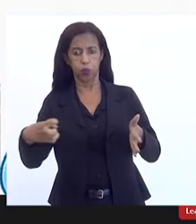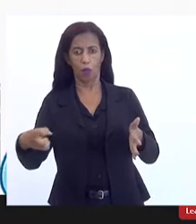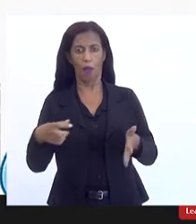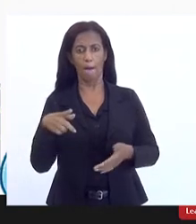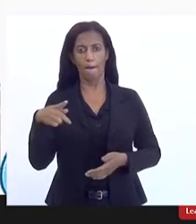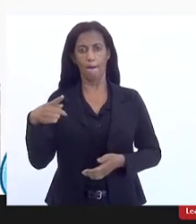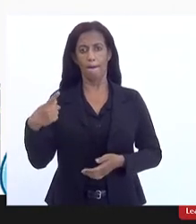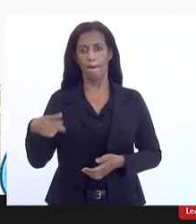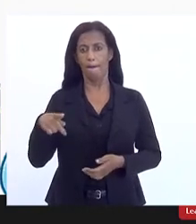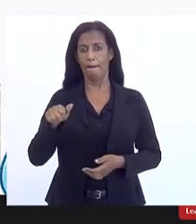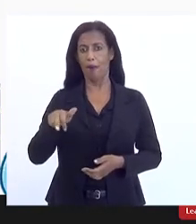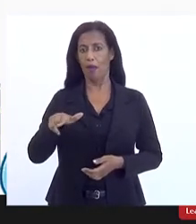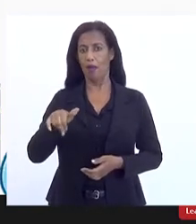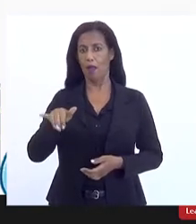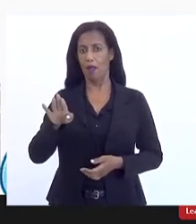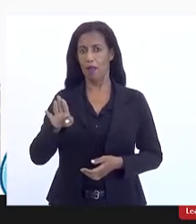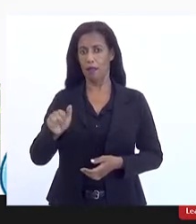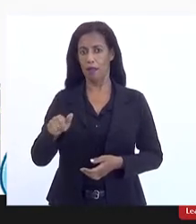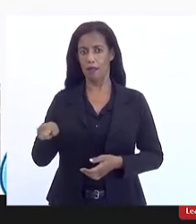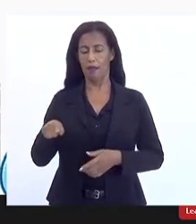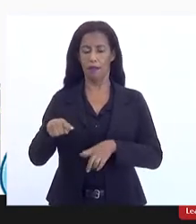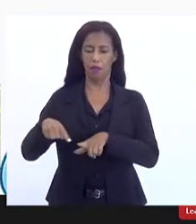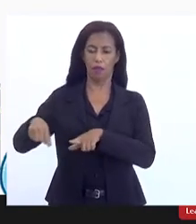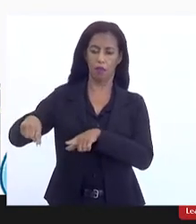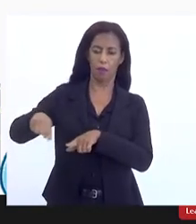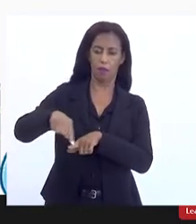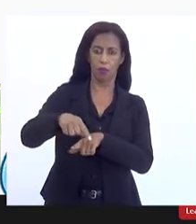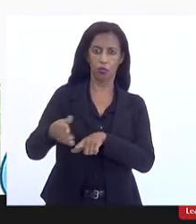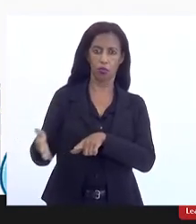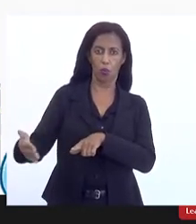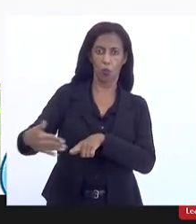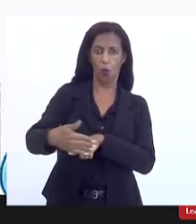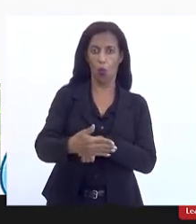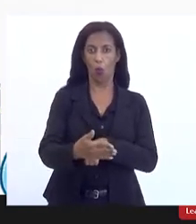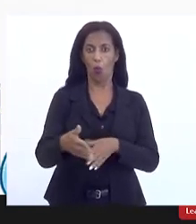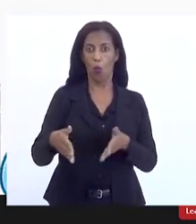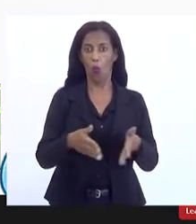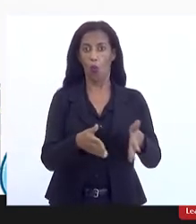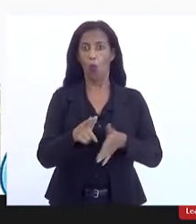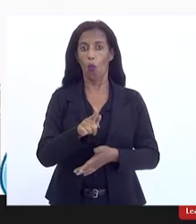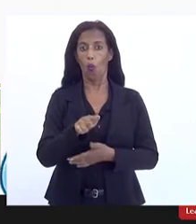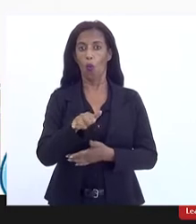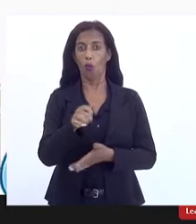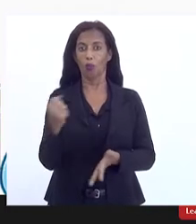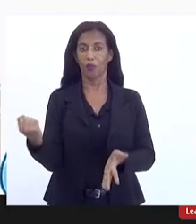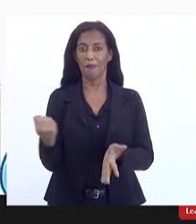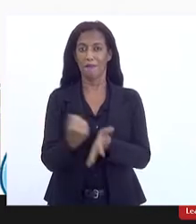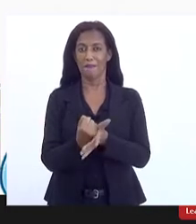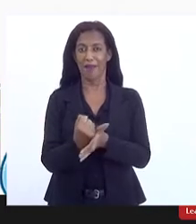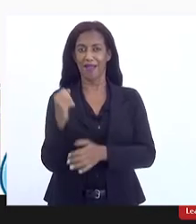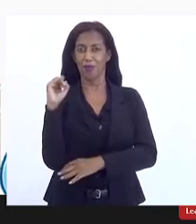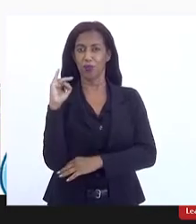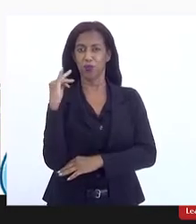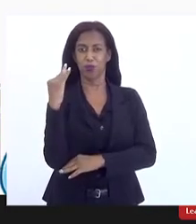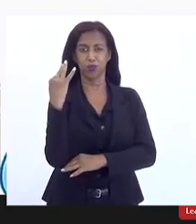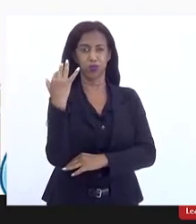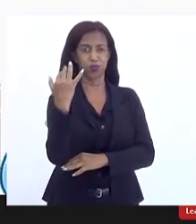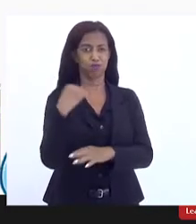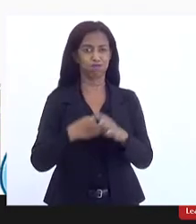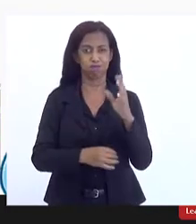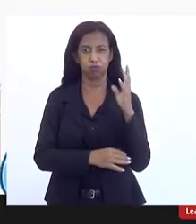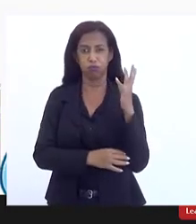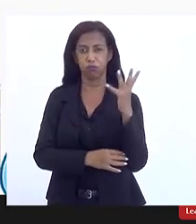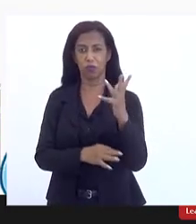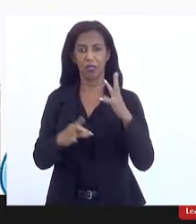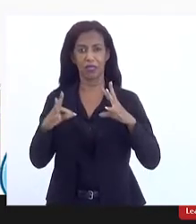ali em Barra do Piraí depois passando por Piraí indo para o Guandu tem um impacto ambiental tremendo no restante